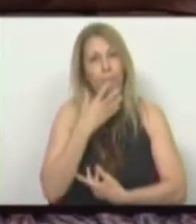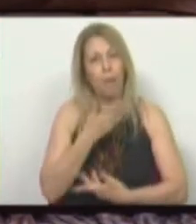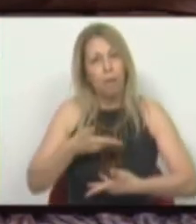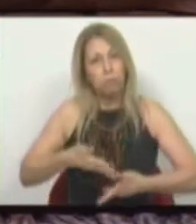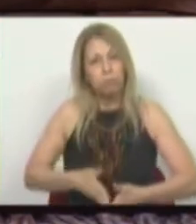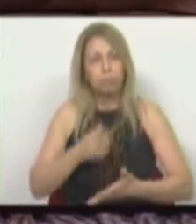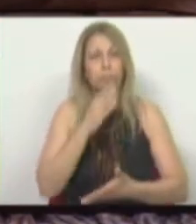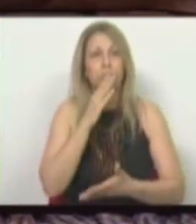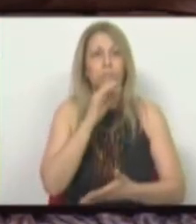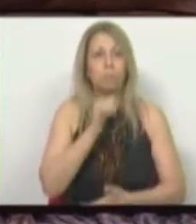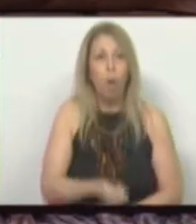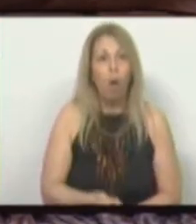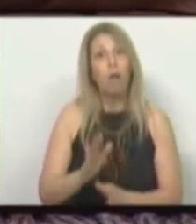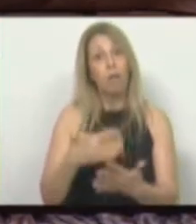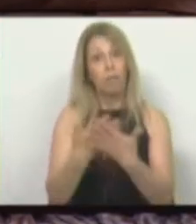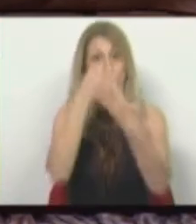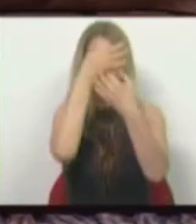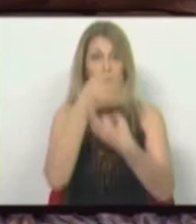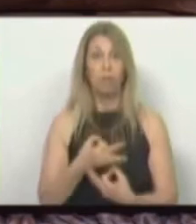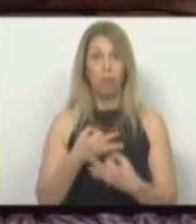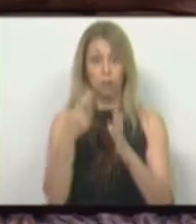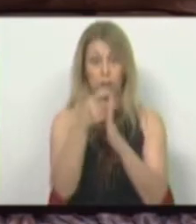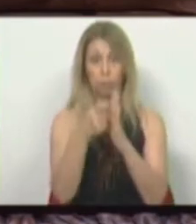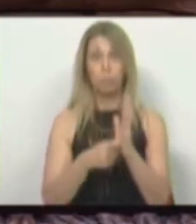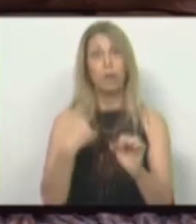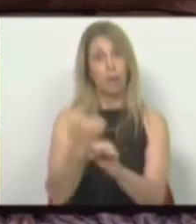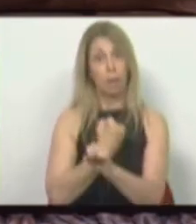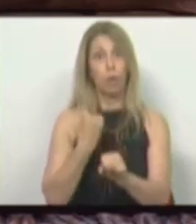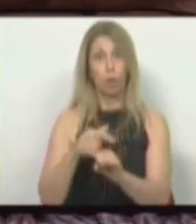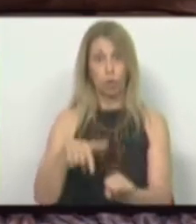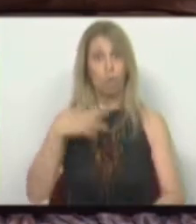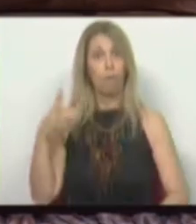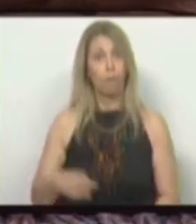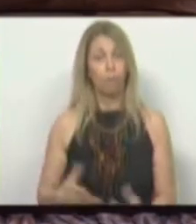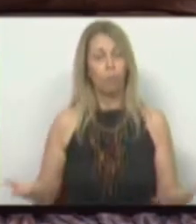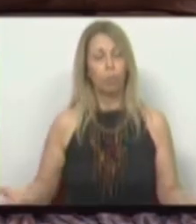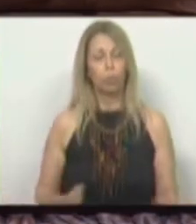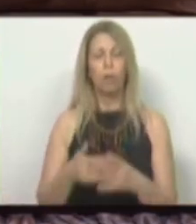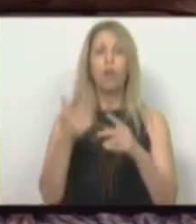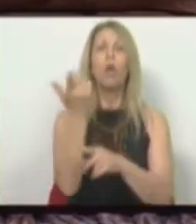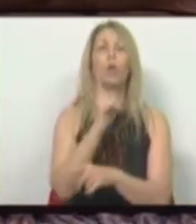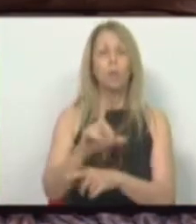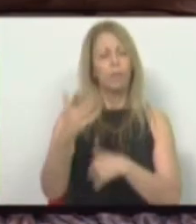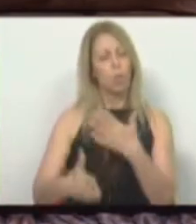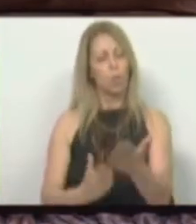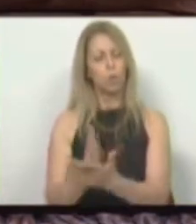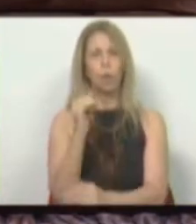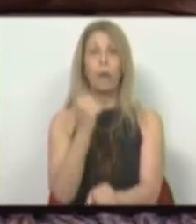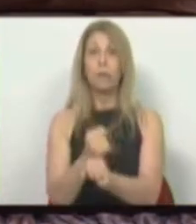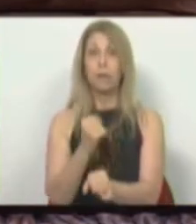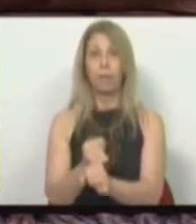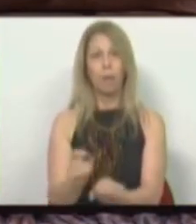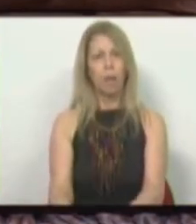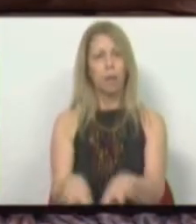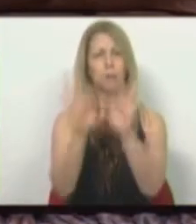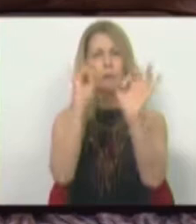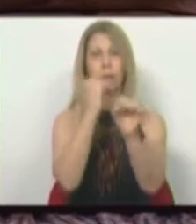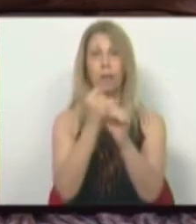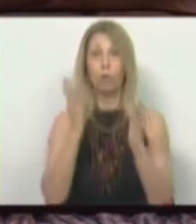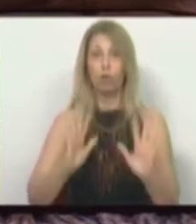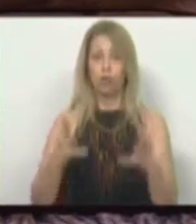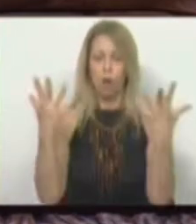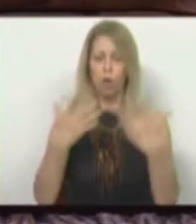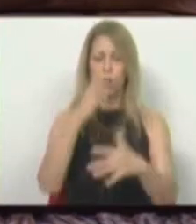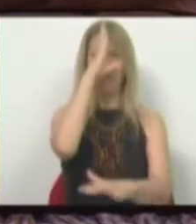a dignificação dos trabalhadores em Portugal. E o LIVRE continuará a trabalhar, como já trabalhou no orçamento